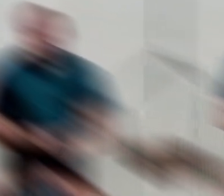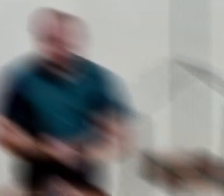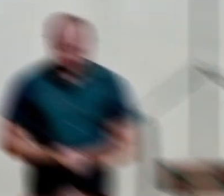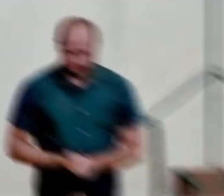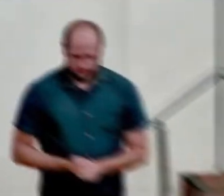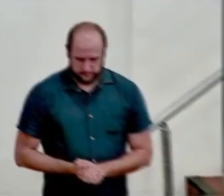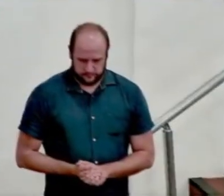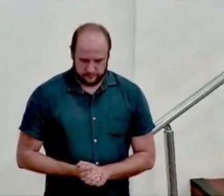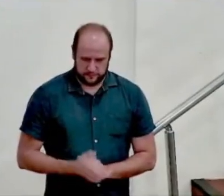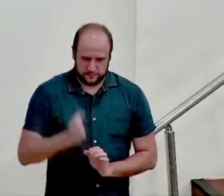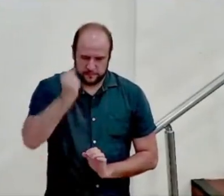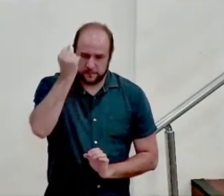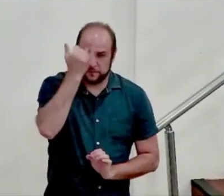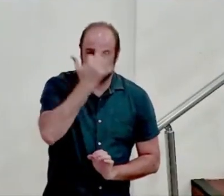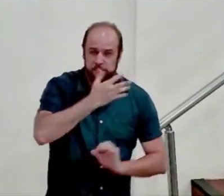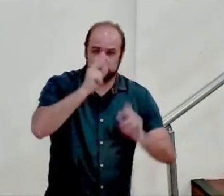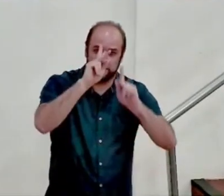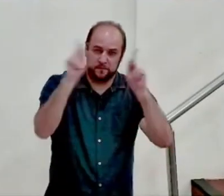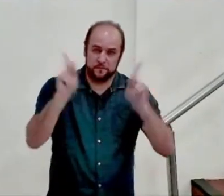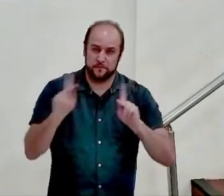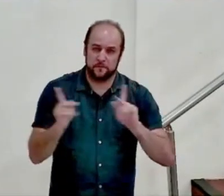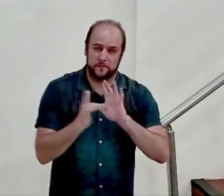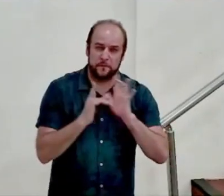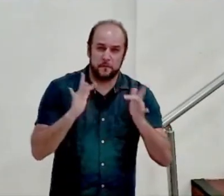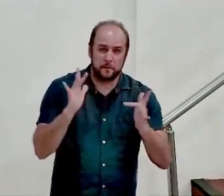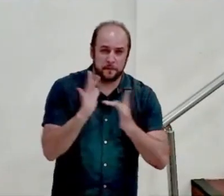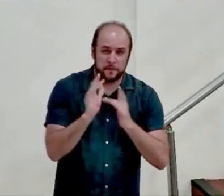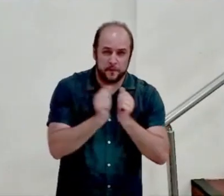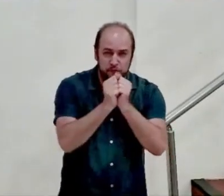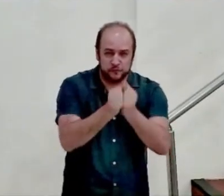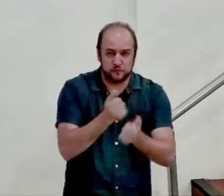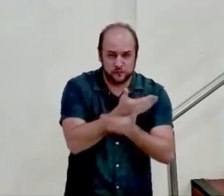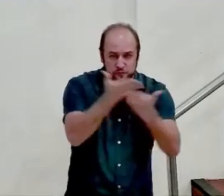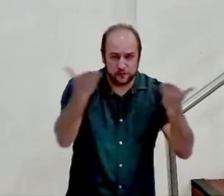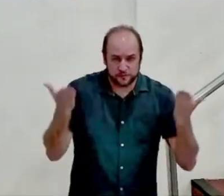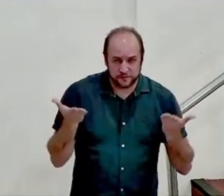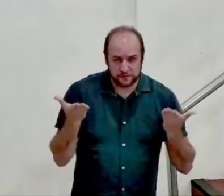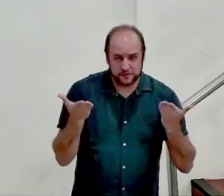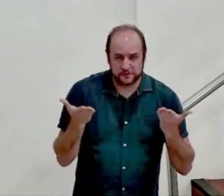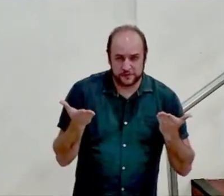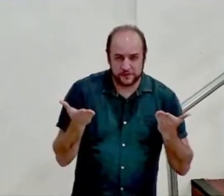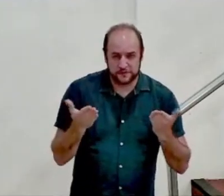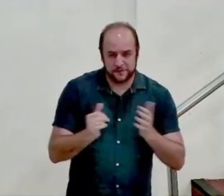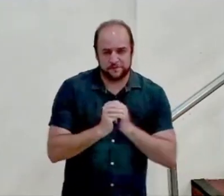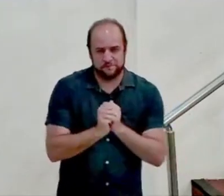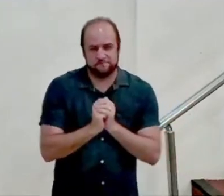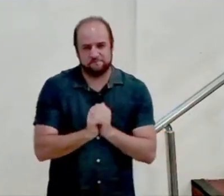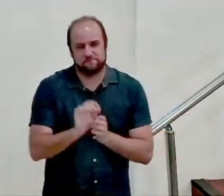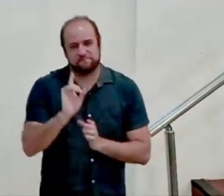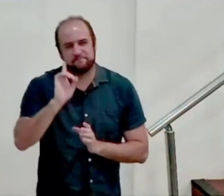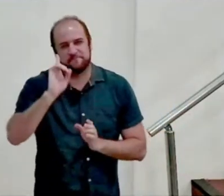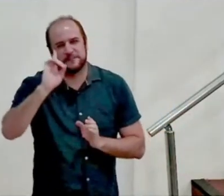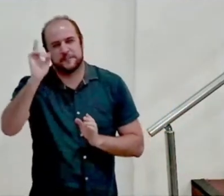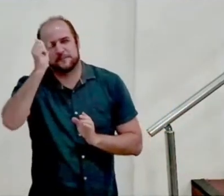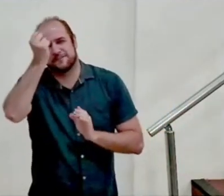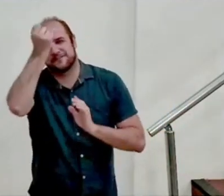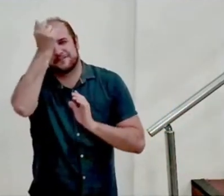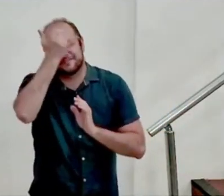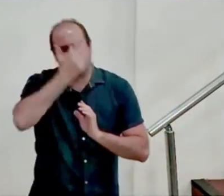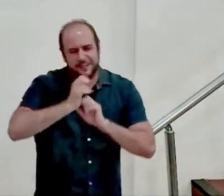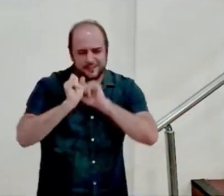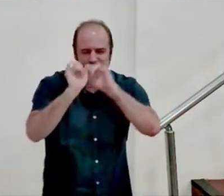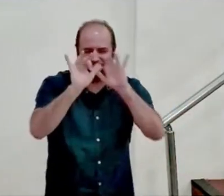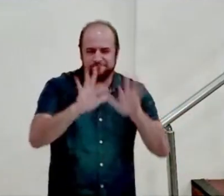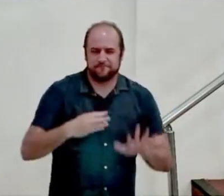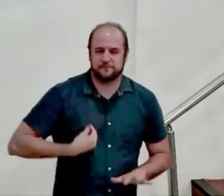Que a graça e que a paz do nosso Senhor Jesus esteja com você meu querido, que Deus derrame graça e abençoe a sua